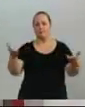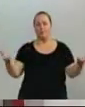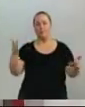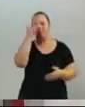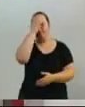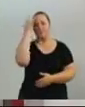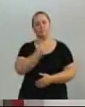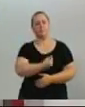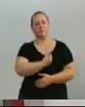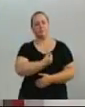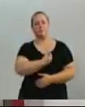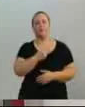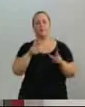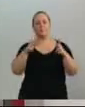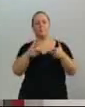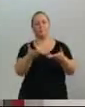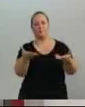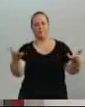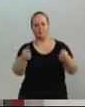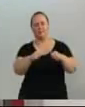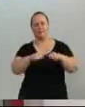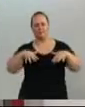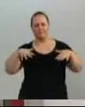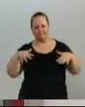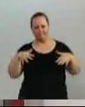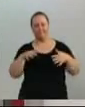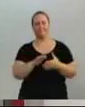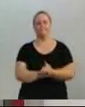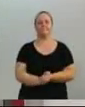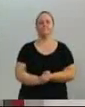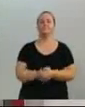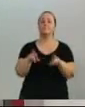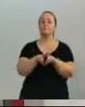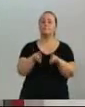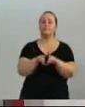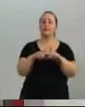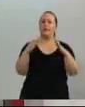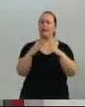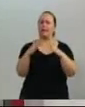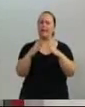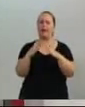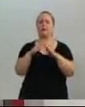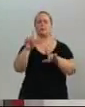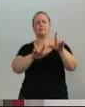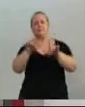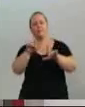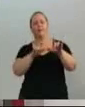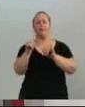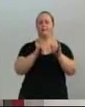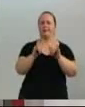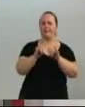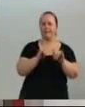no nosso plenário, também pelos veículos de comunicação do nosso parlamento municipal.